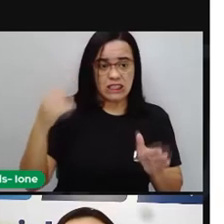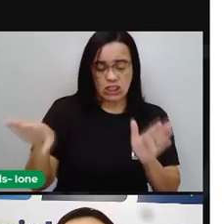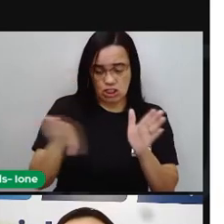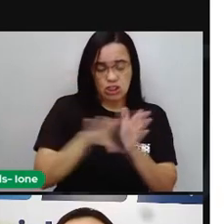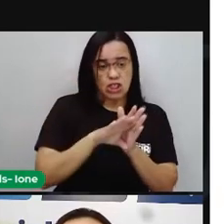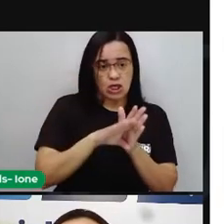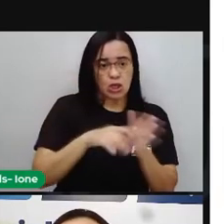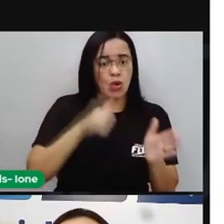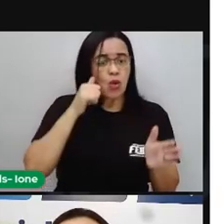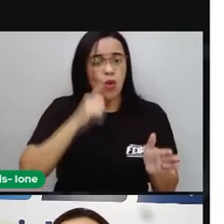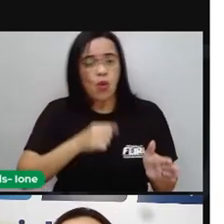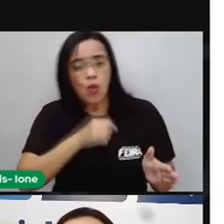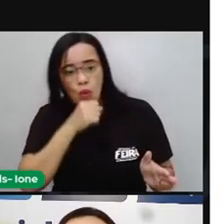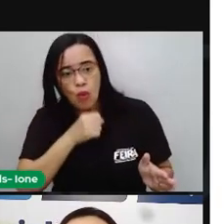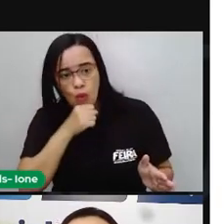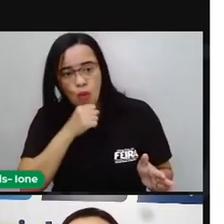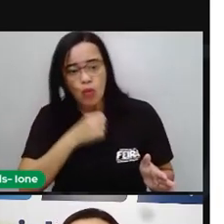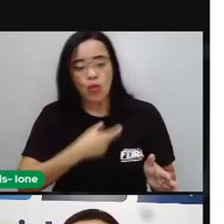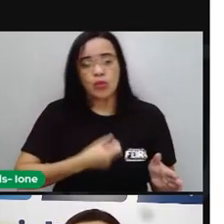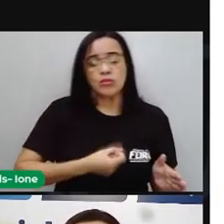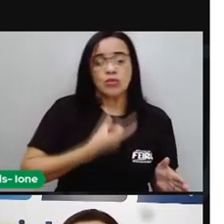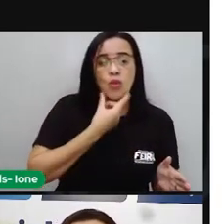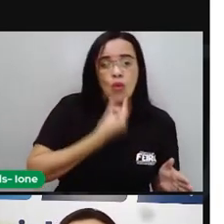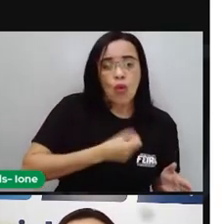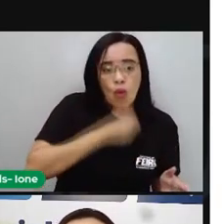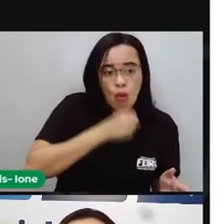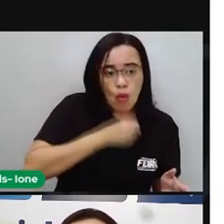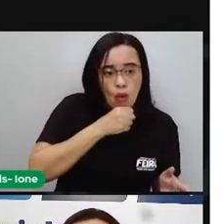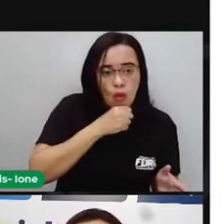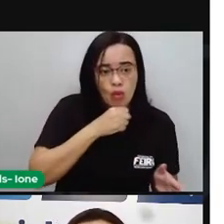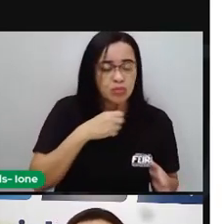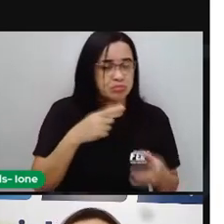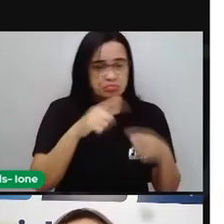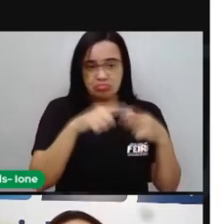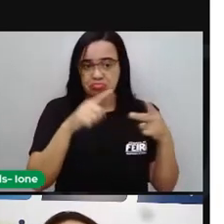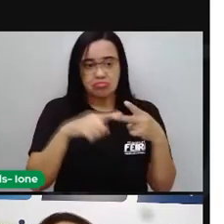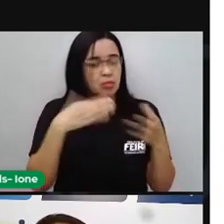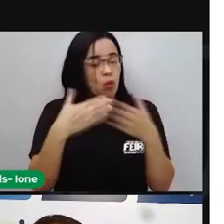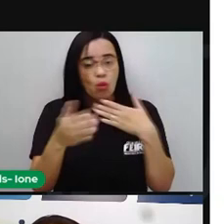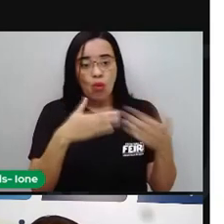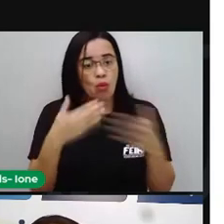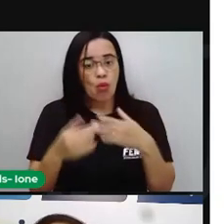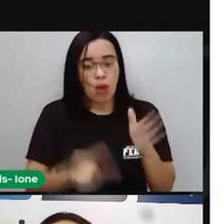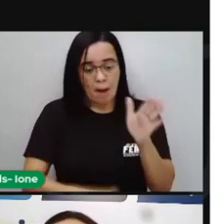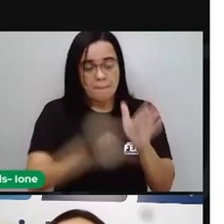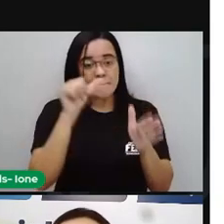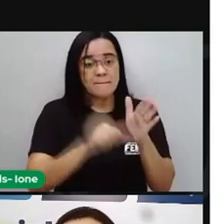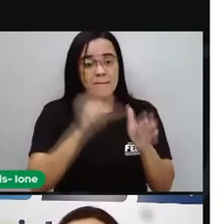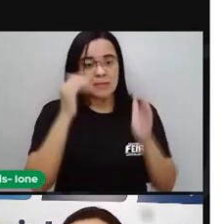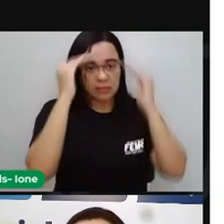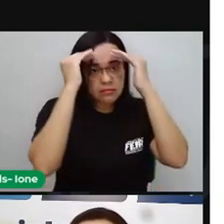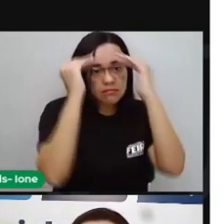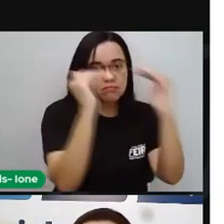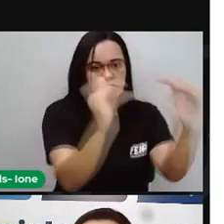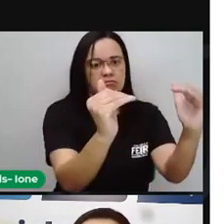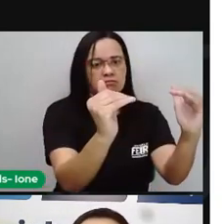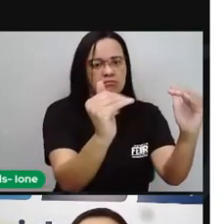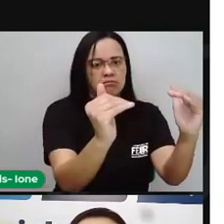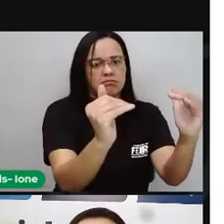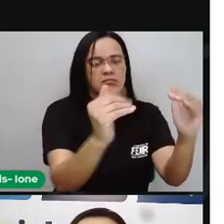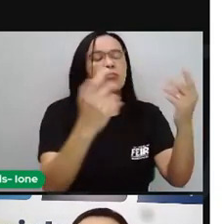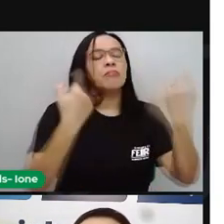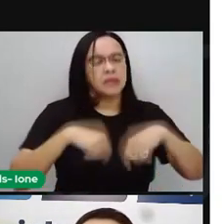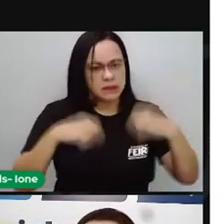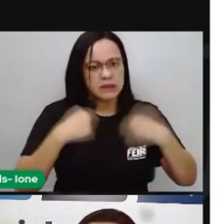eles têm aí a prioridade, a preferência para serem atendidos primeiro, né? Para serem atendidos